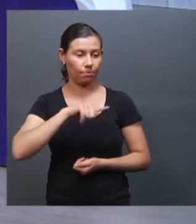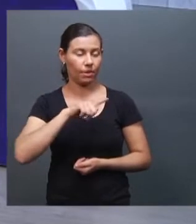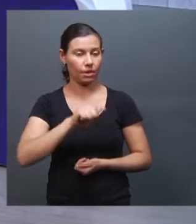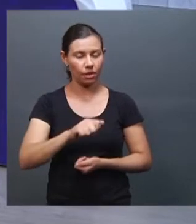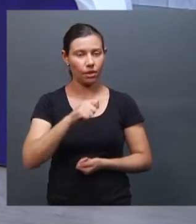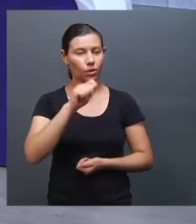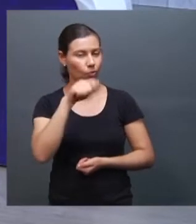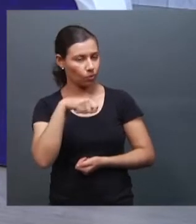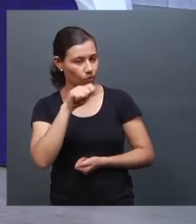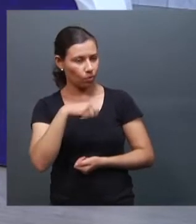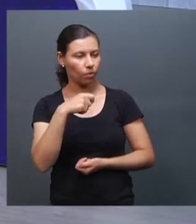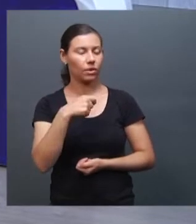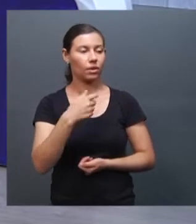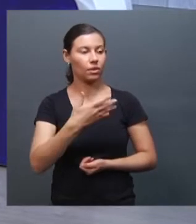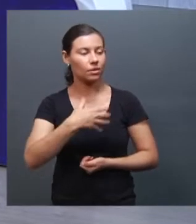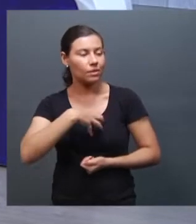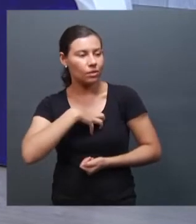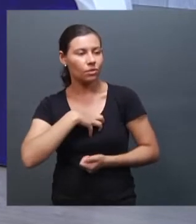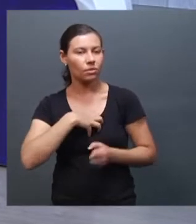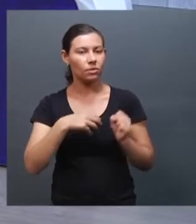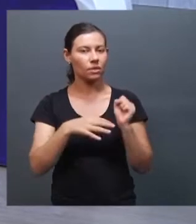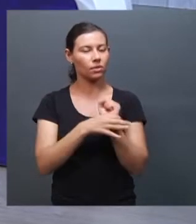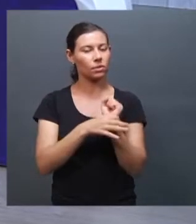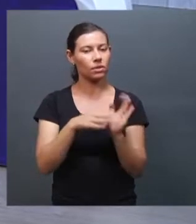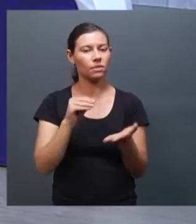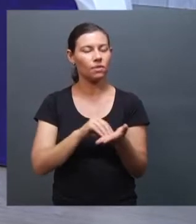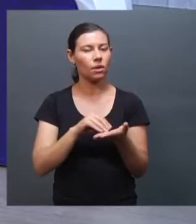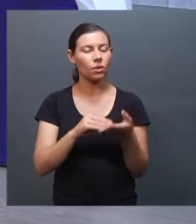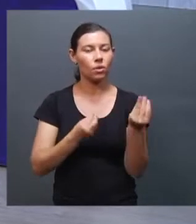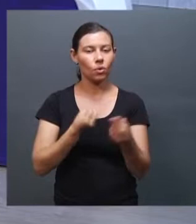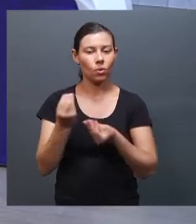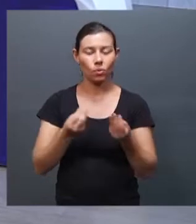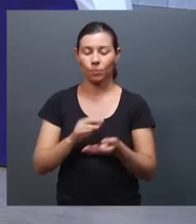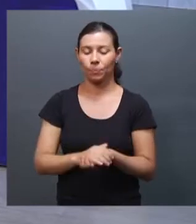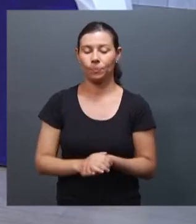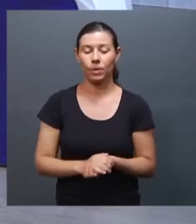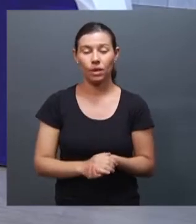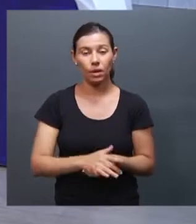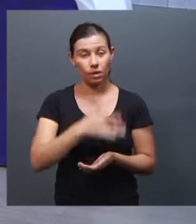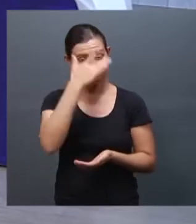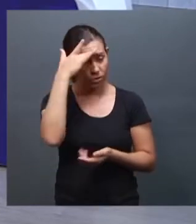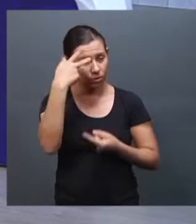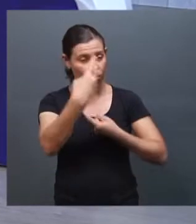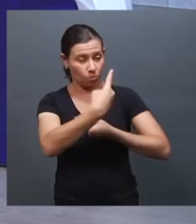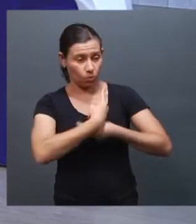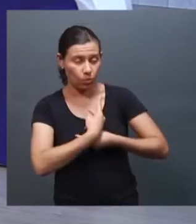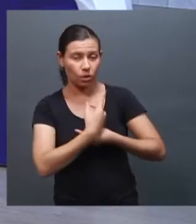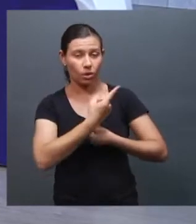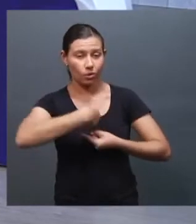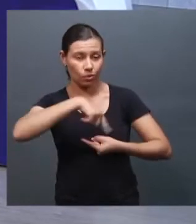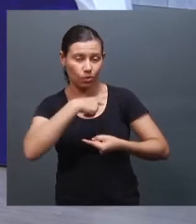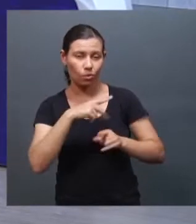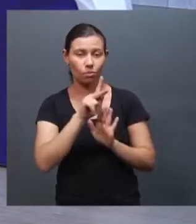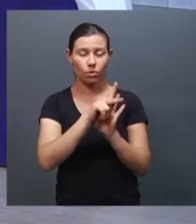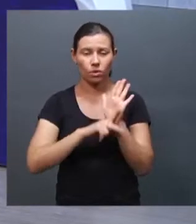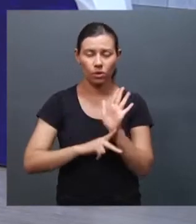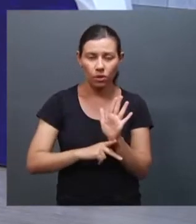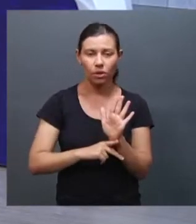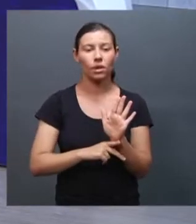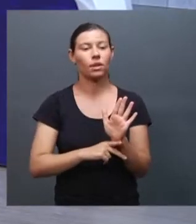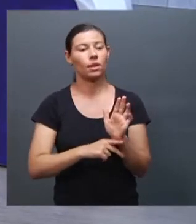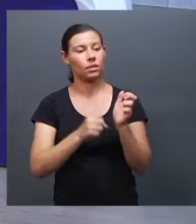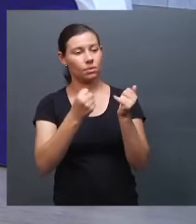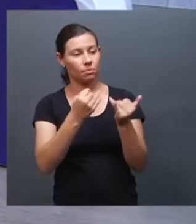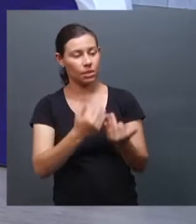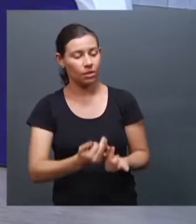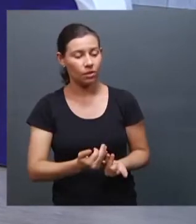sensação de insegurança? Sim. Muitas pessoas que procuraram a gente no projeto, eles relatam, eles ficam perguntando, a gente vai perder o direito